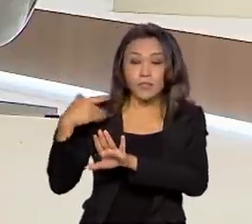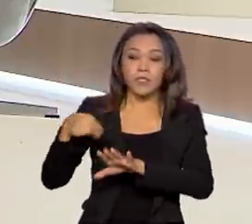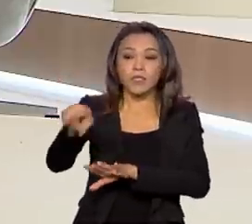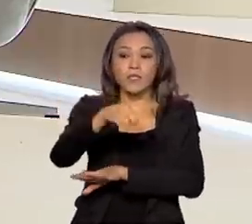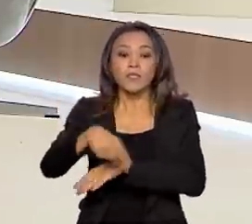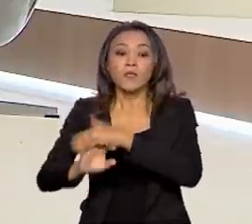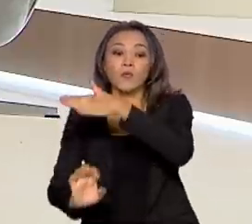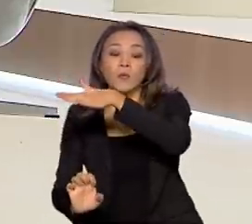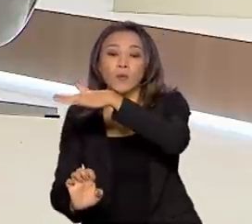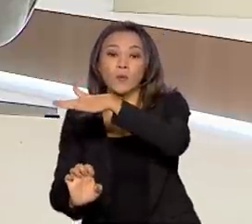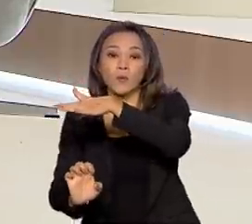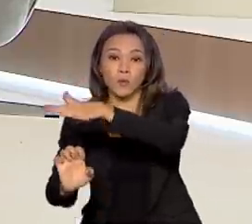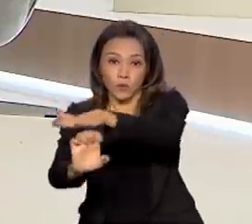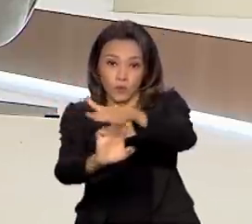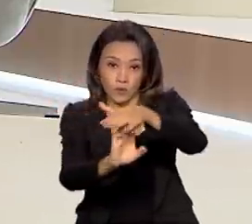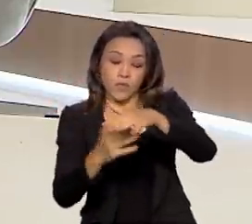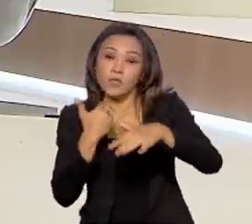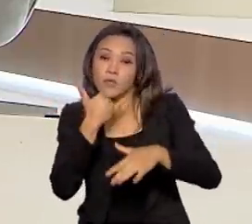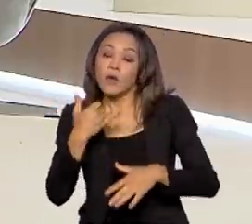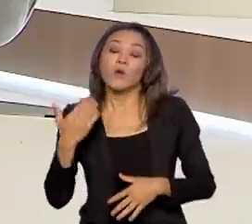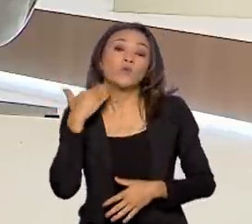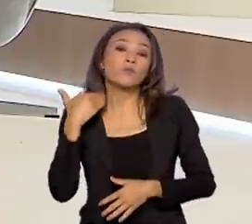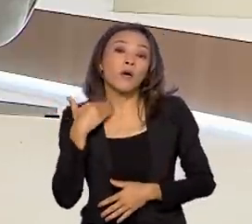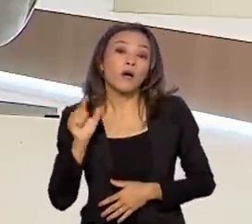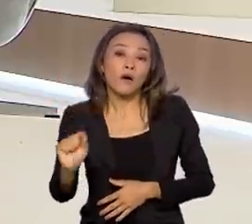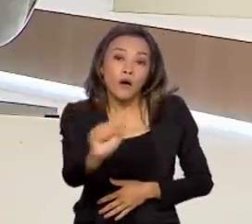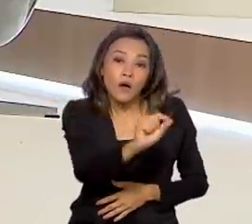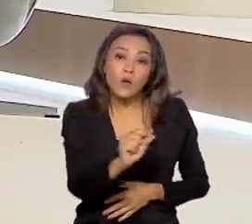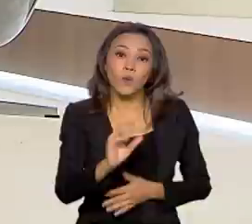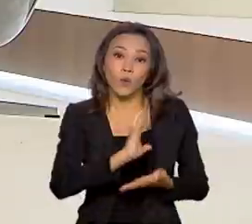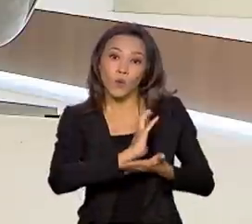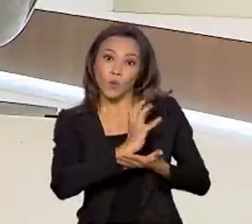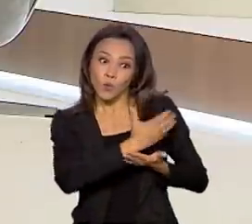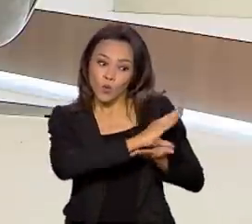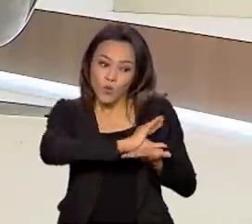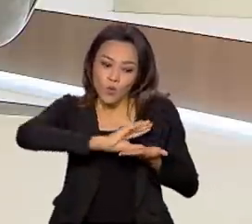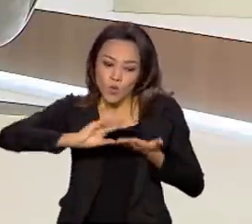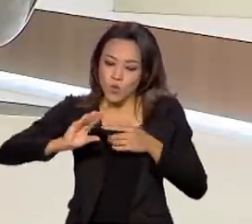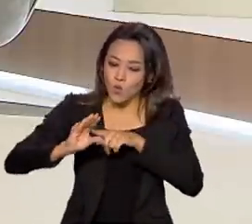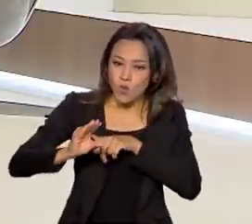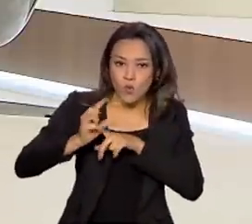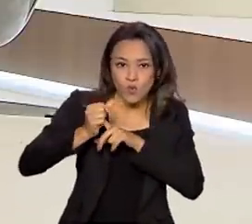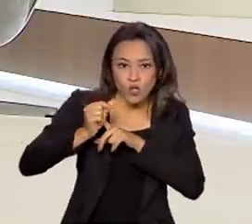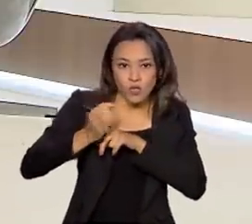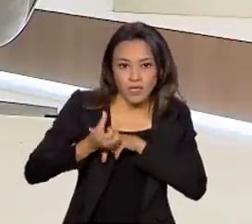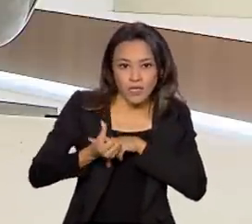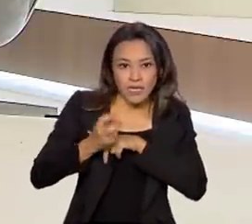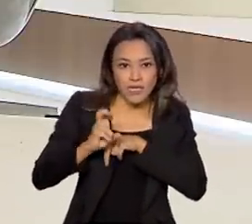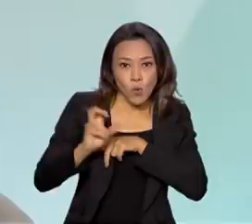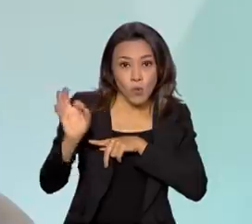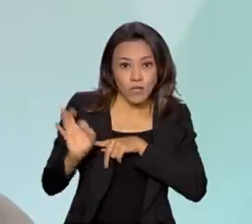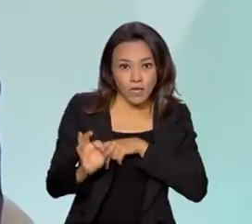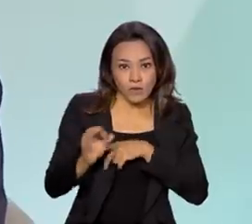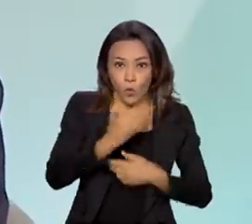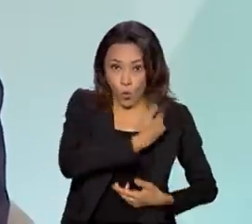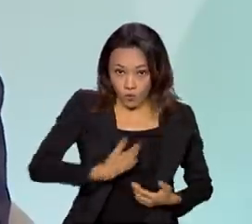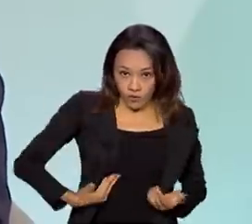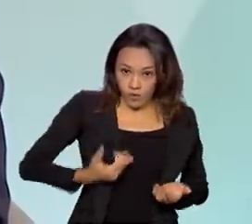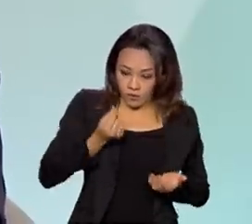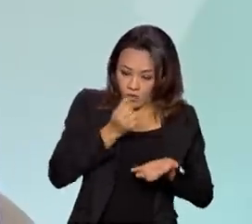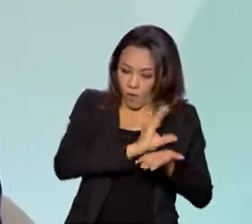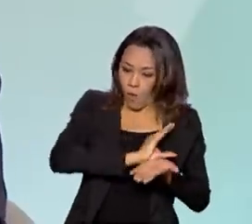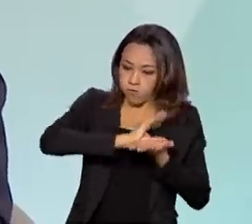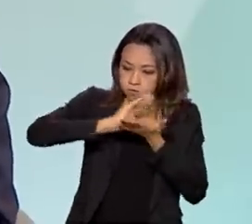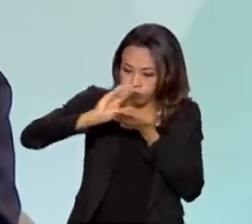se apropriavam de ao redor de 65% do volume de subsídios, porque eles recebiam